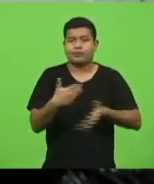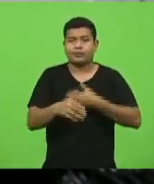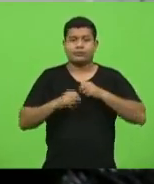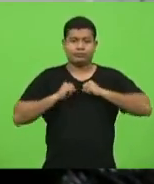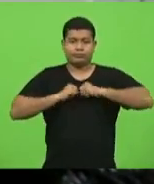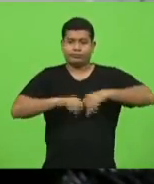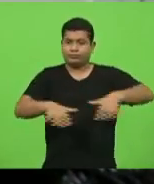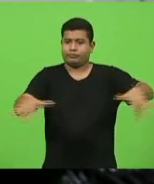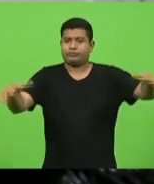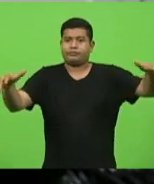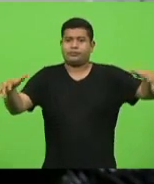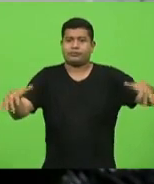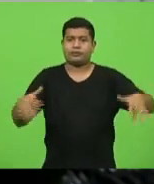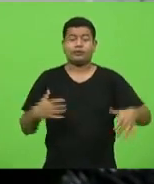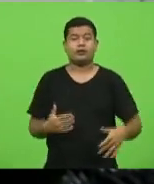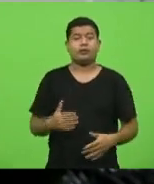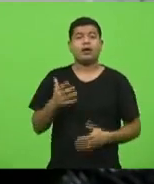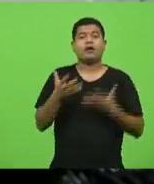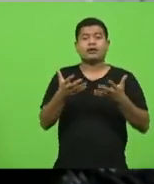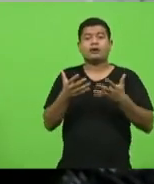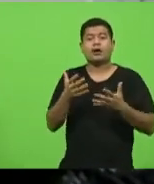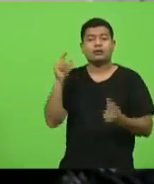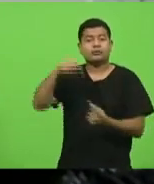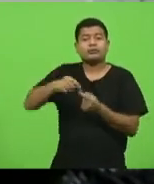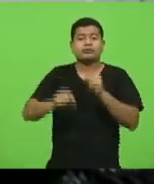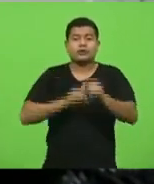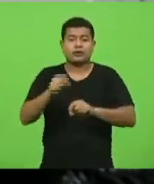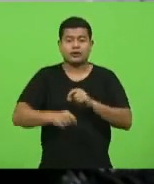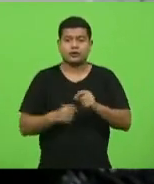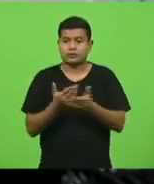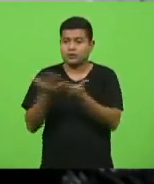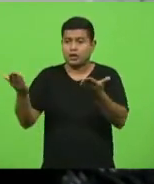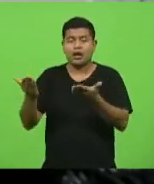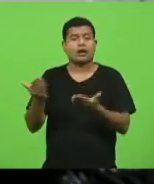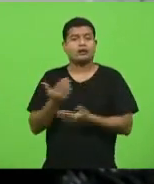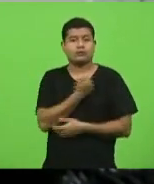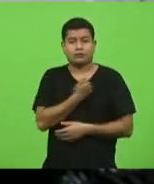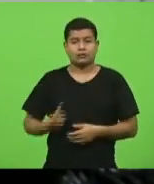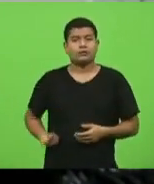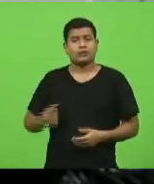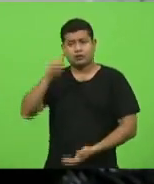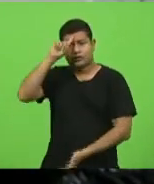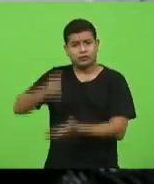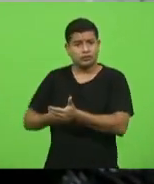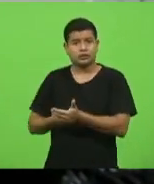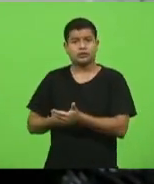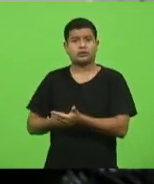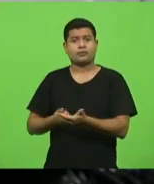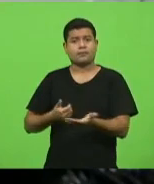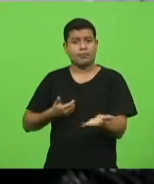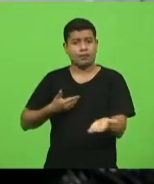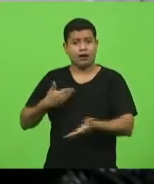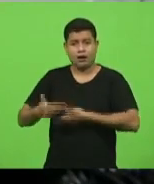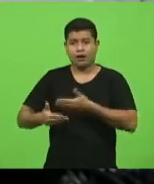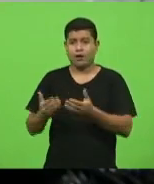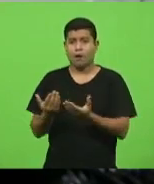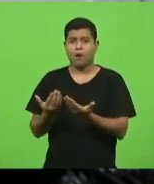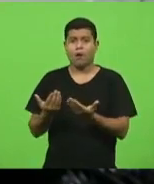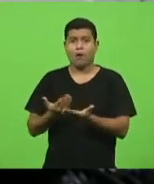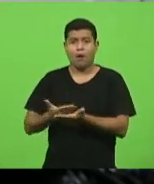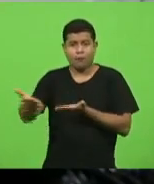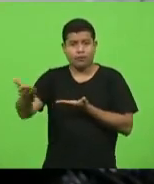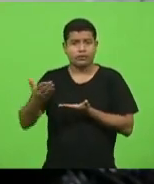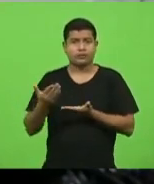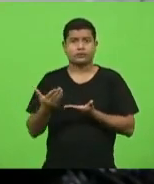governo se posicione rápido. Que abra um processo seletivo para os técnicos. Ah, eles não têm qualificação. Qualifica?